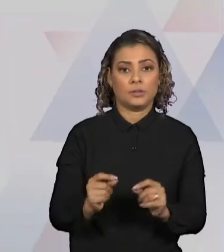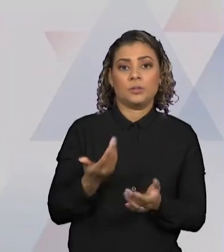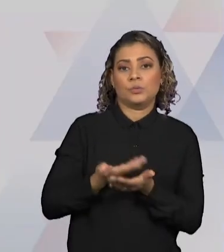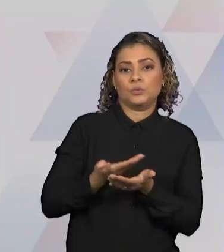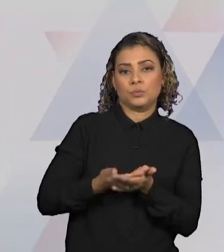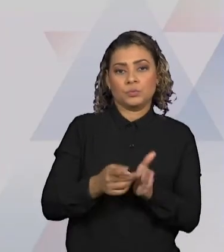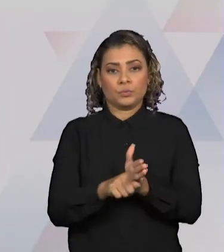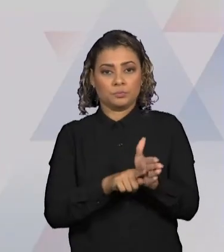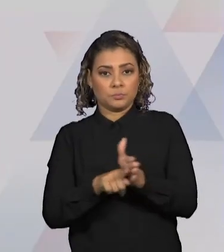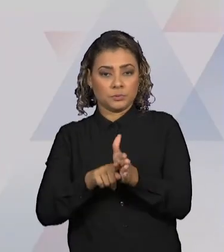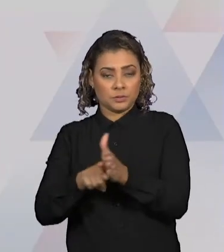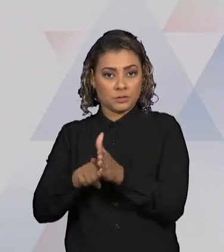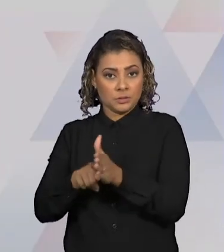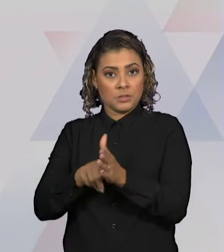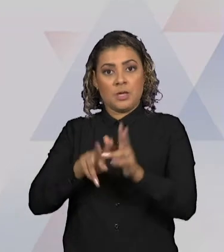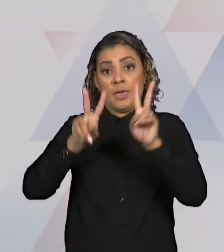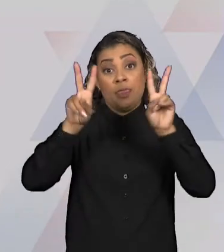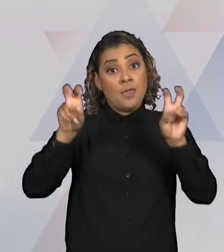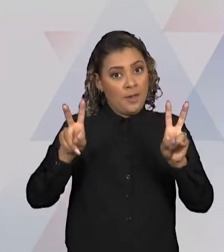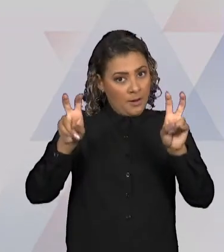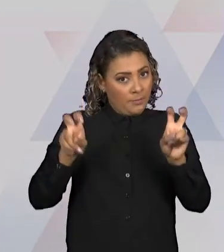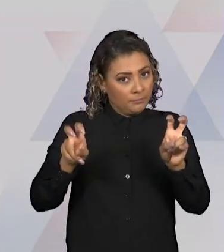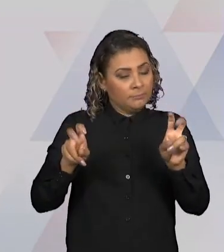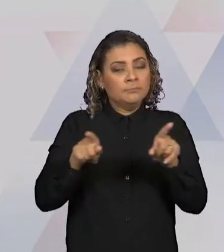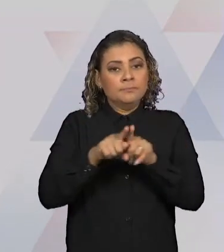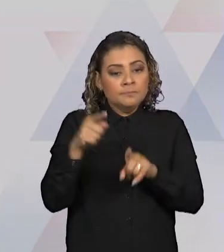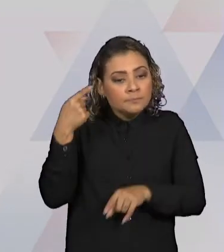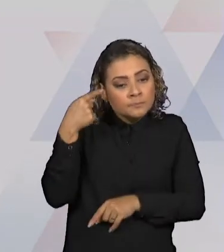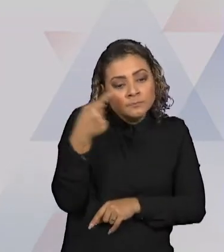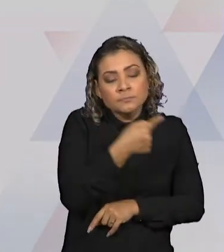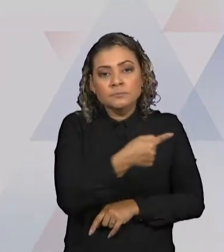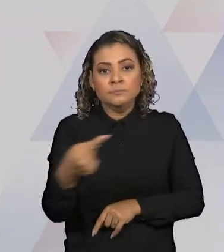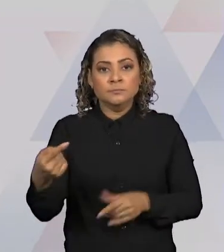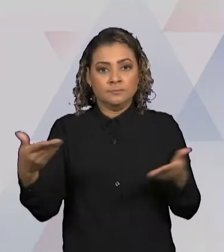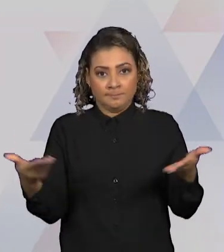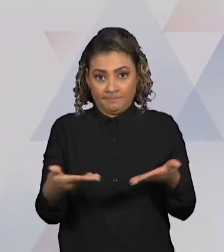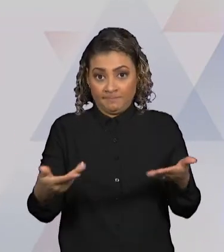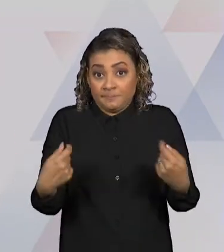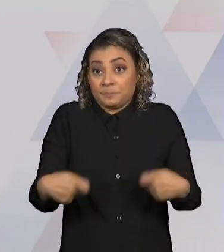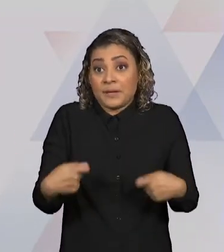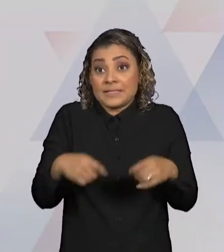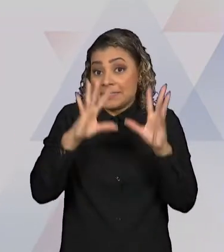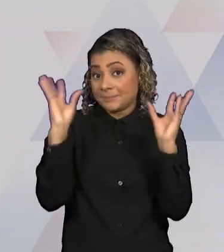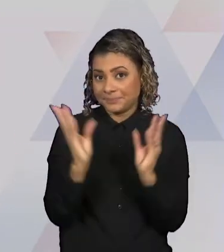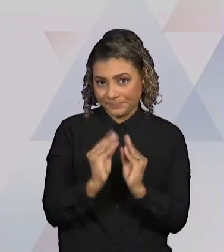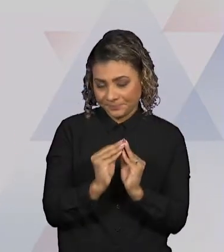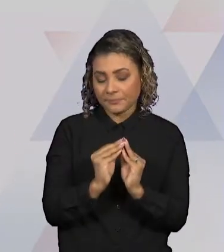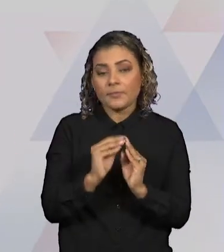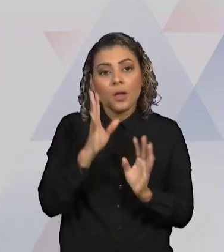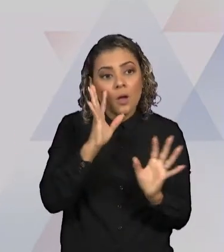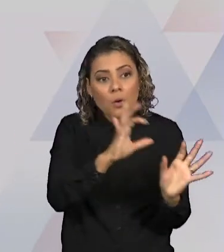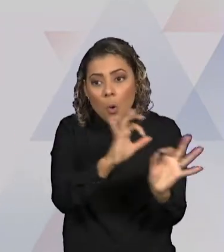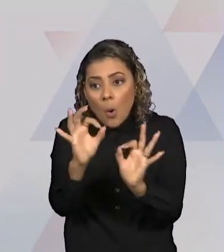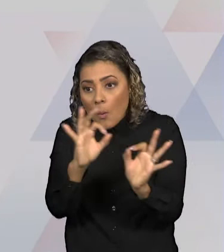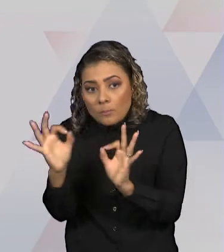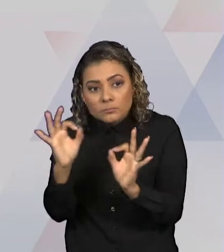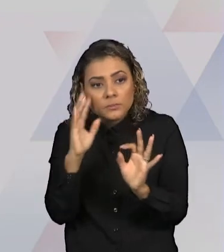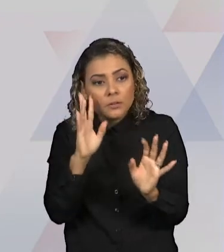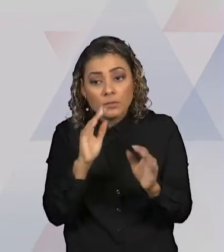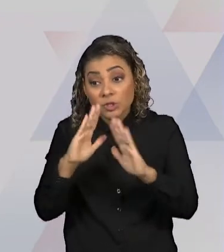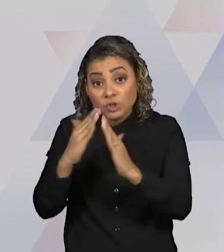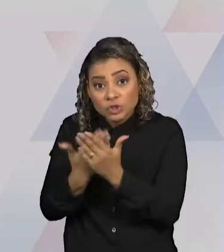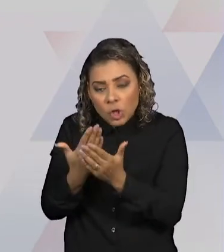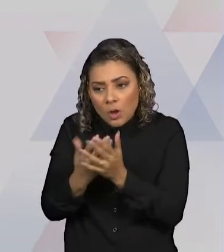pesquisas a respeito do tema. Essa semana precisam finalizar as observações do contexto